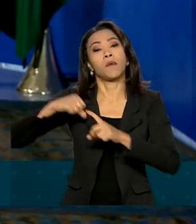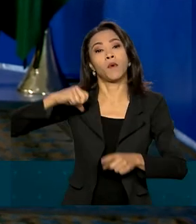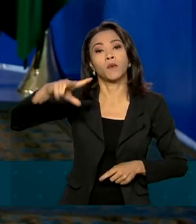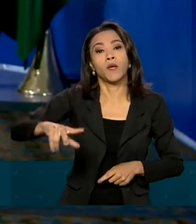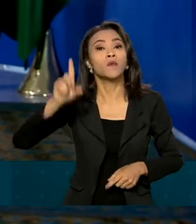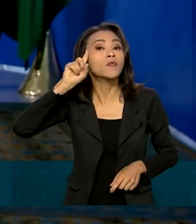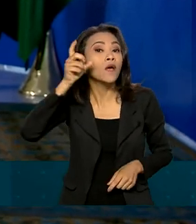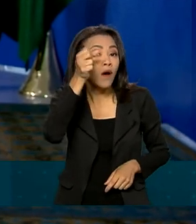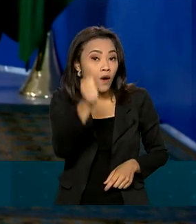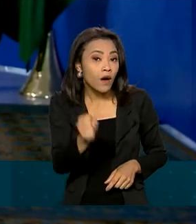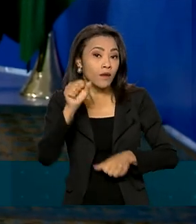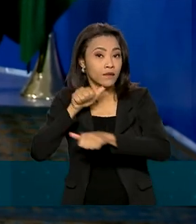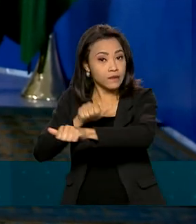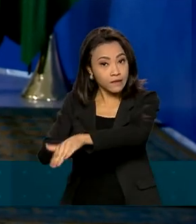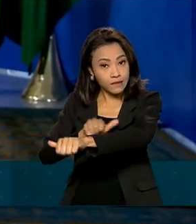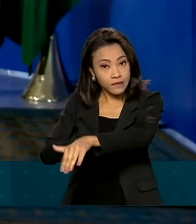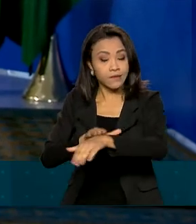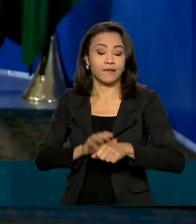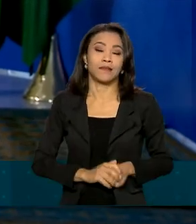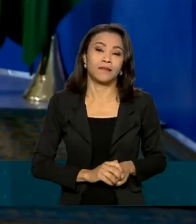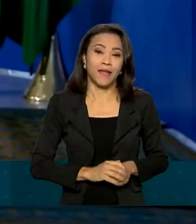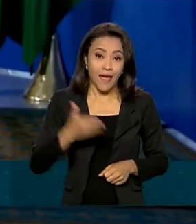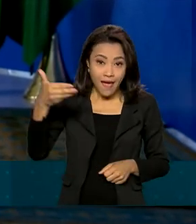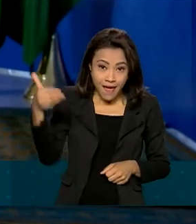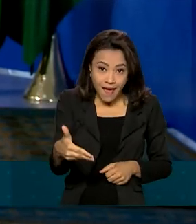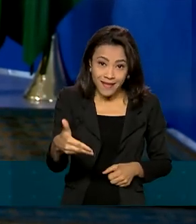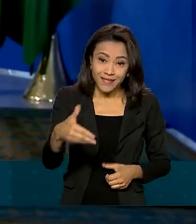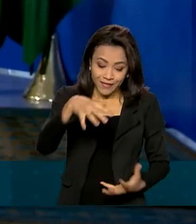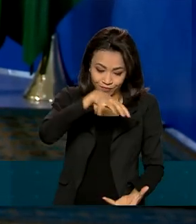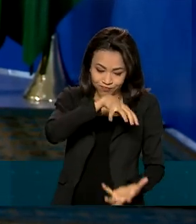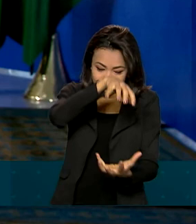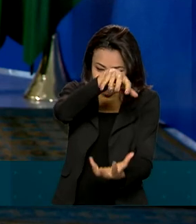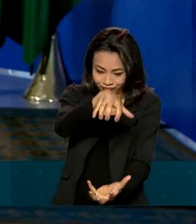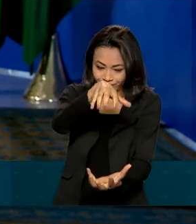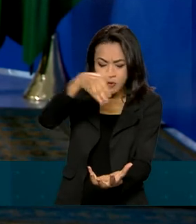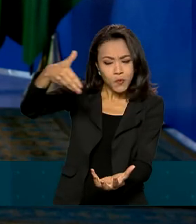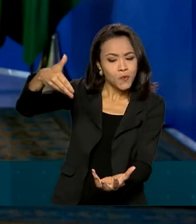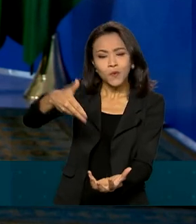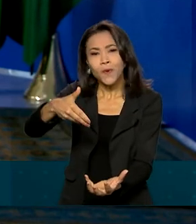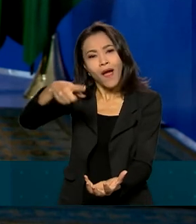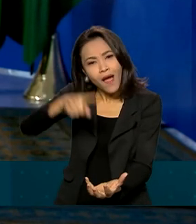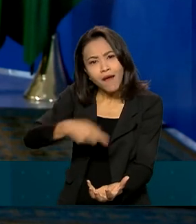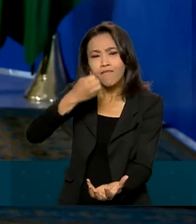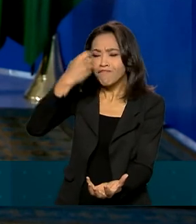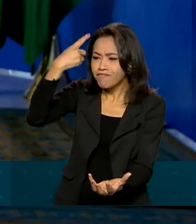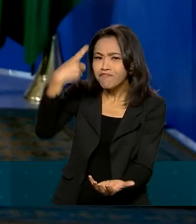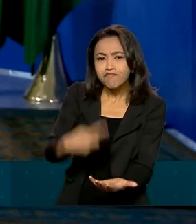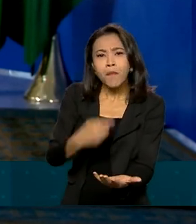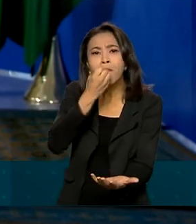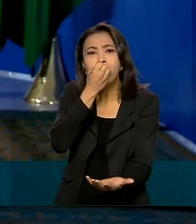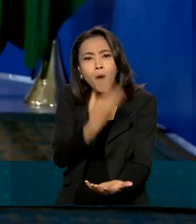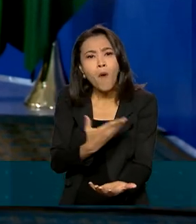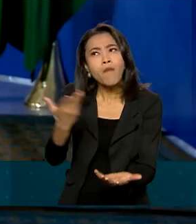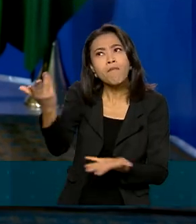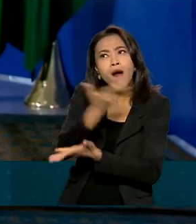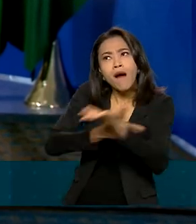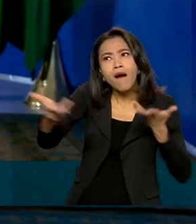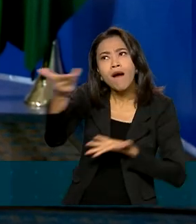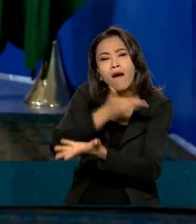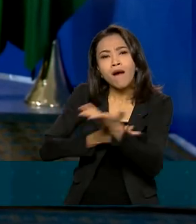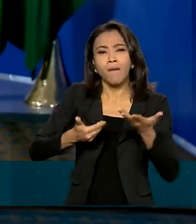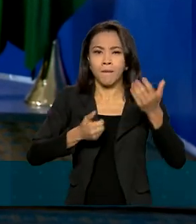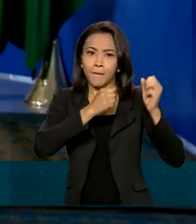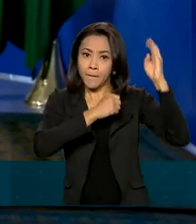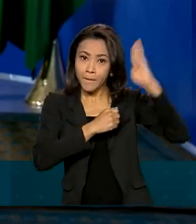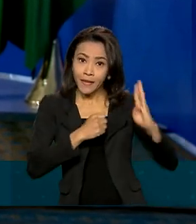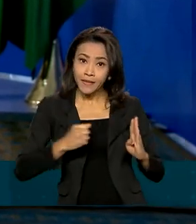8 de setembro. A vinda da relíquia, lembrando, é um símbolo da boa relação entre Brasil e Portugal e também faz